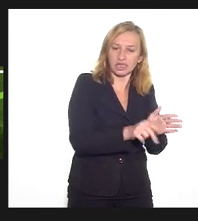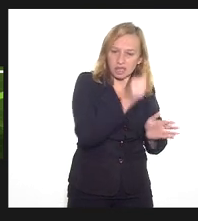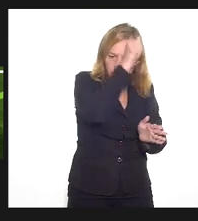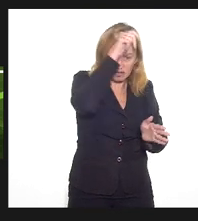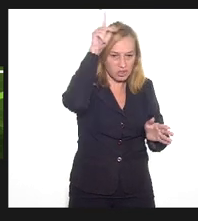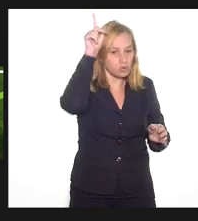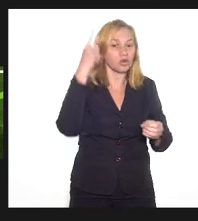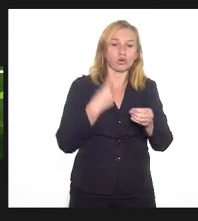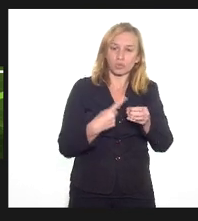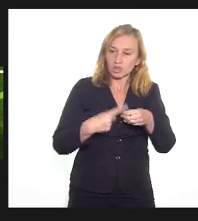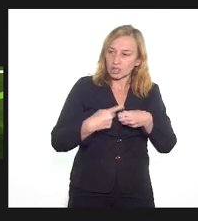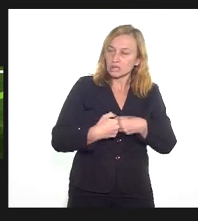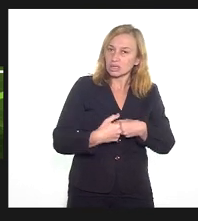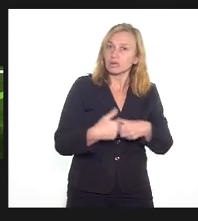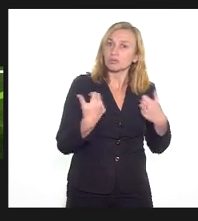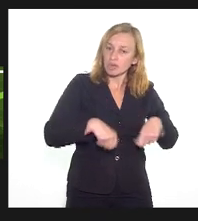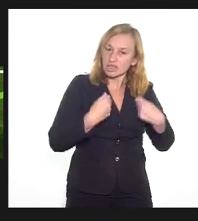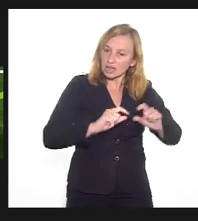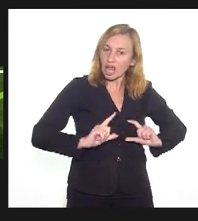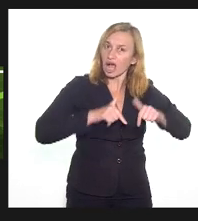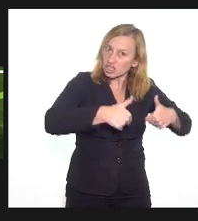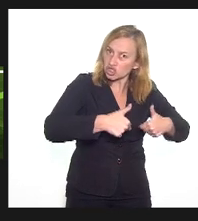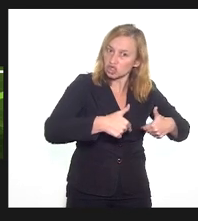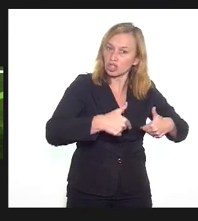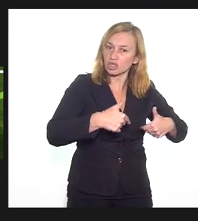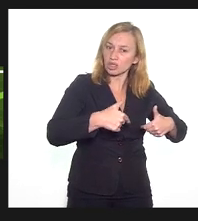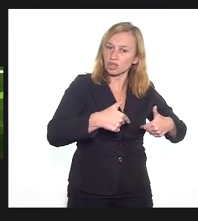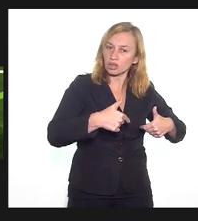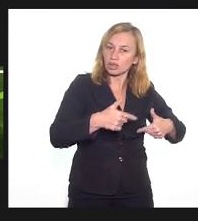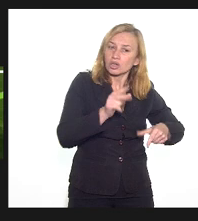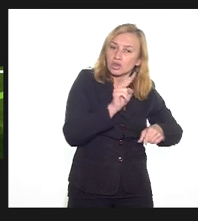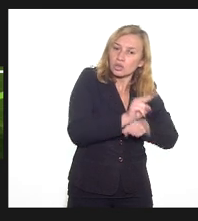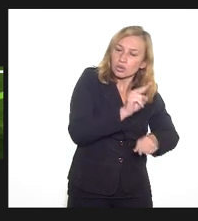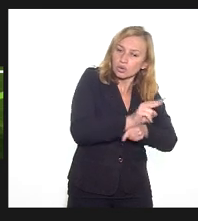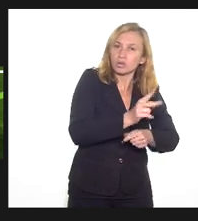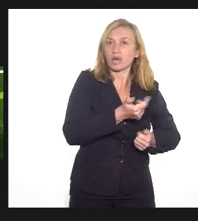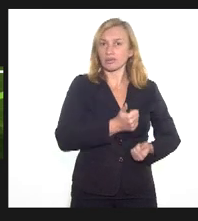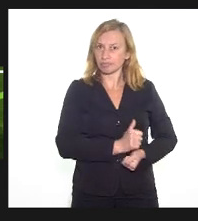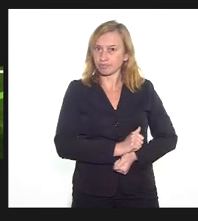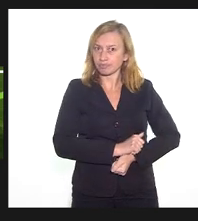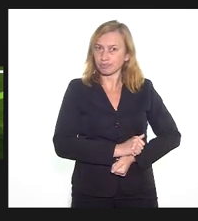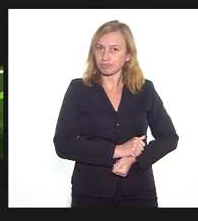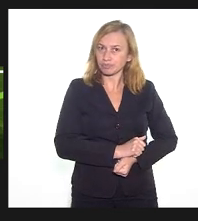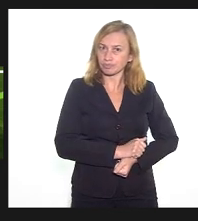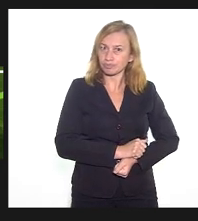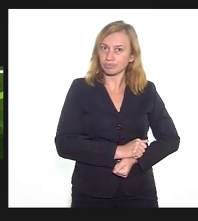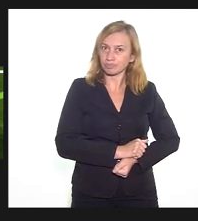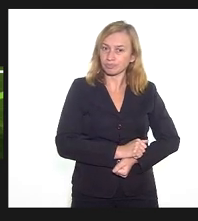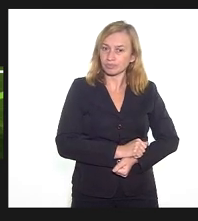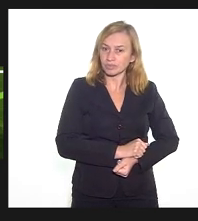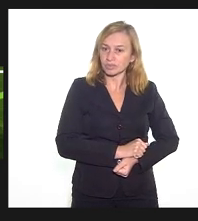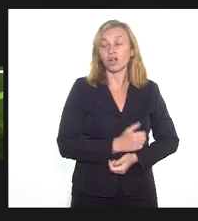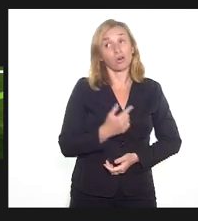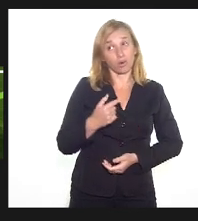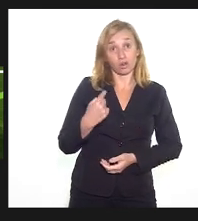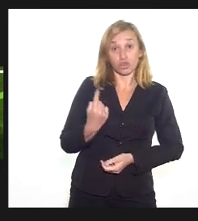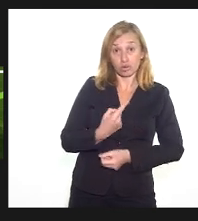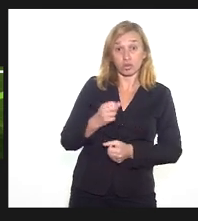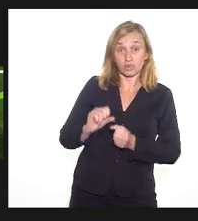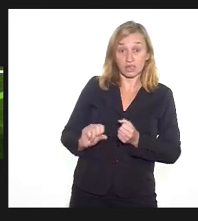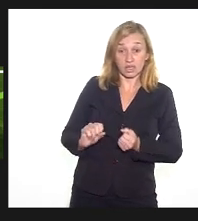deveria tomar alguma atitude preventiva ou, nesse caso, curatória. E foi o que a gente fez.